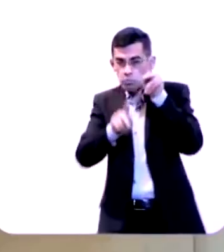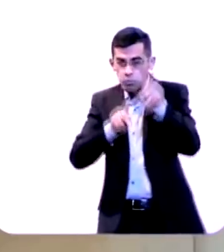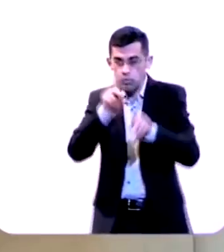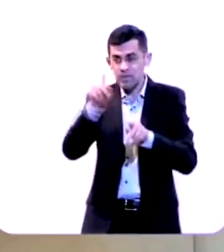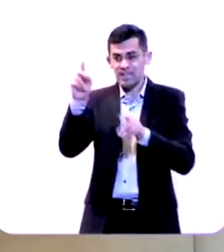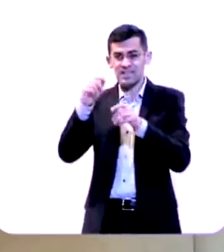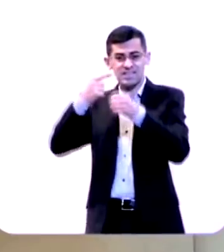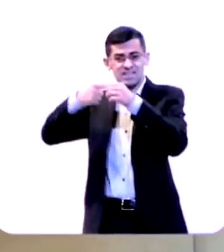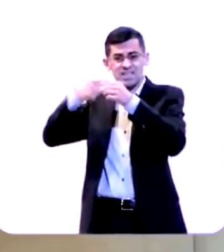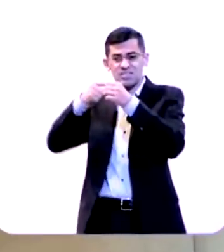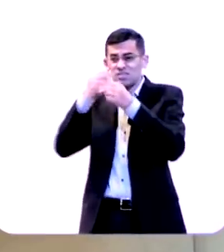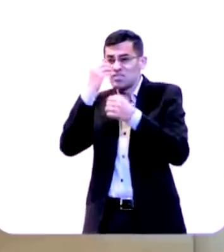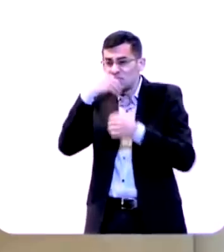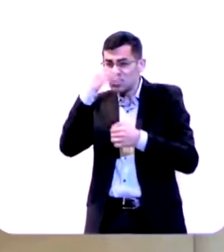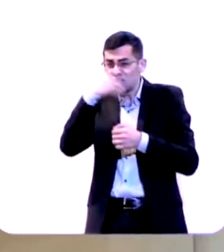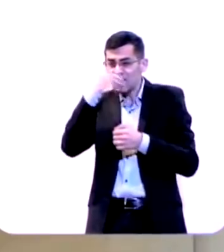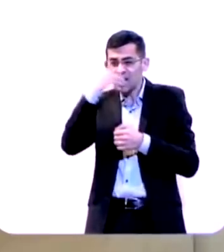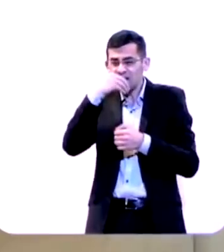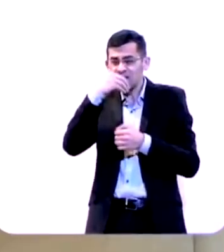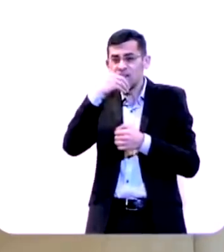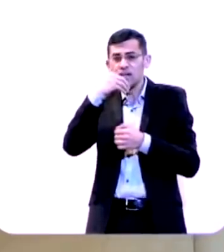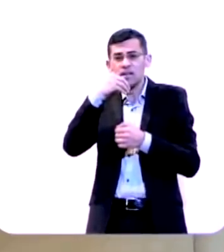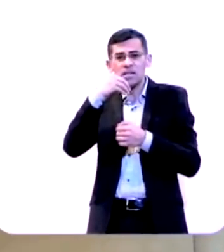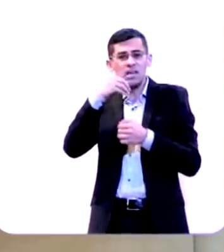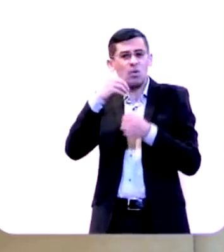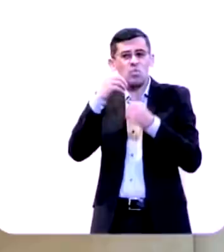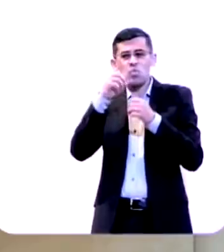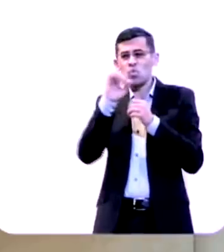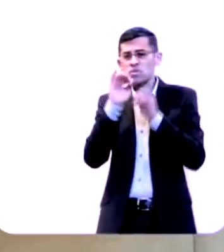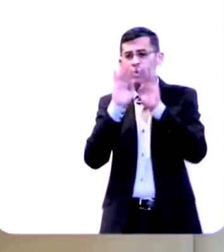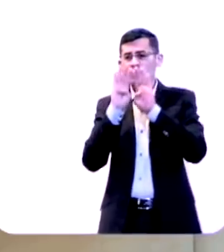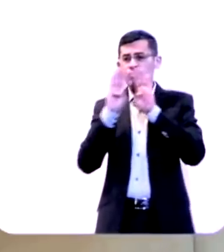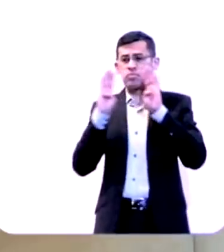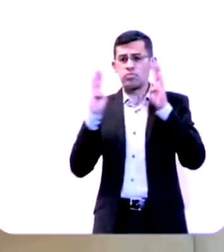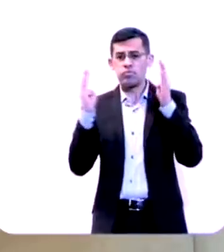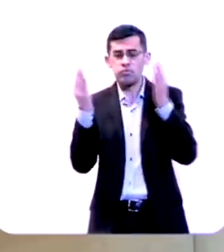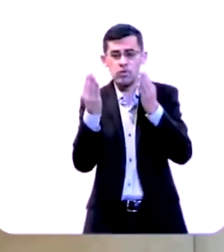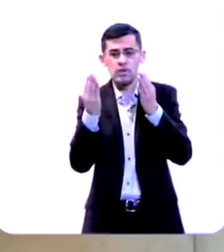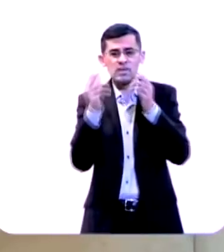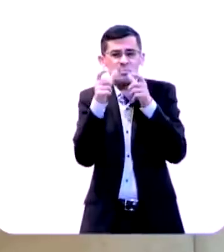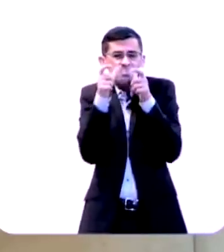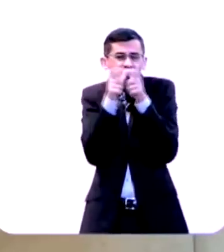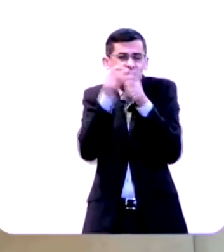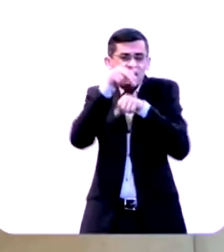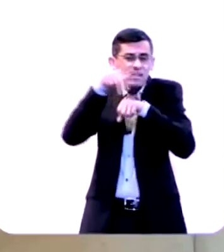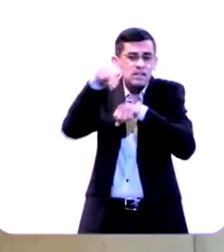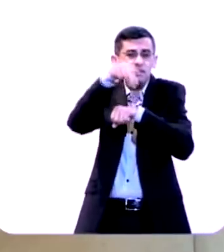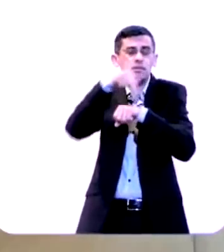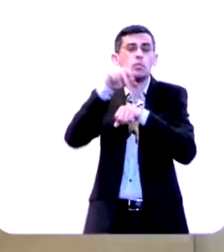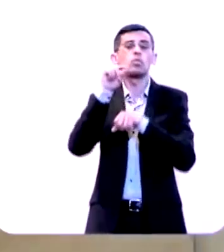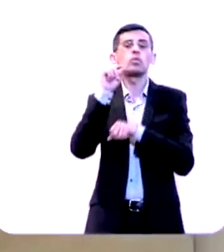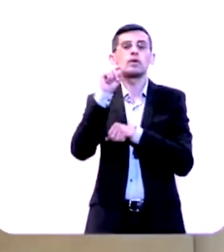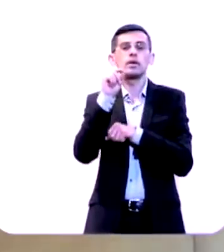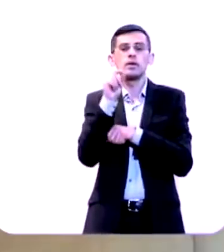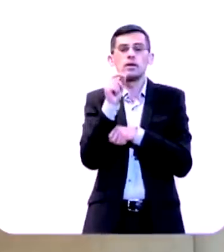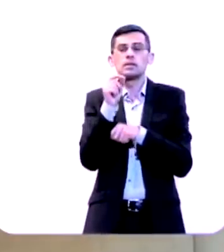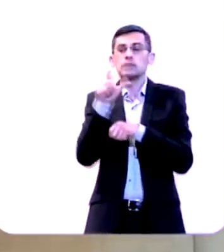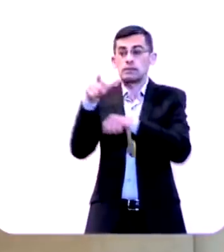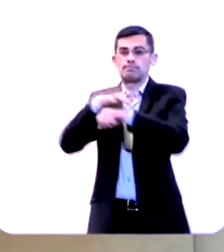cidade, na verdade, a última fortaleza da pequena nação, estava